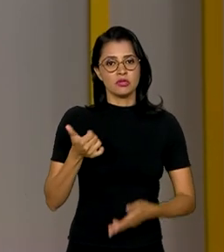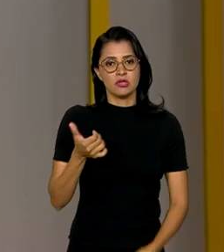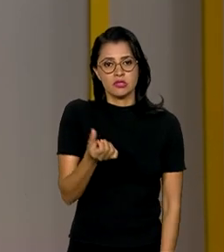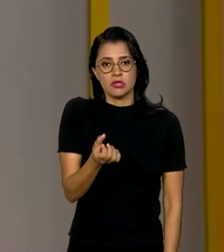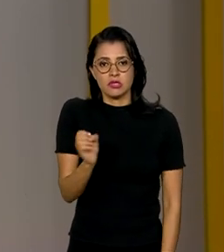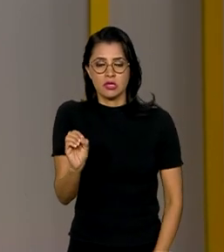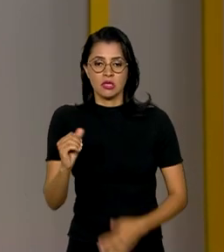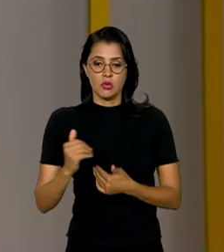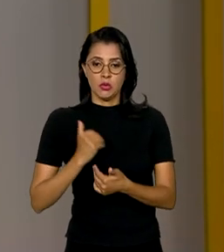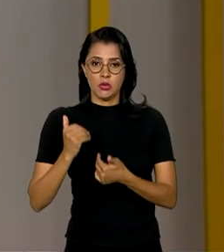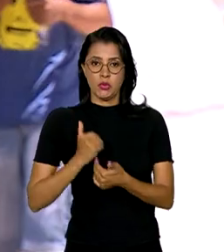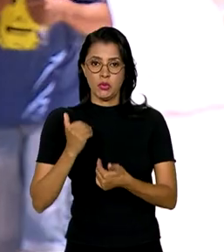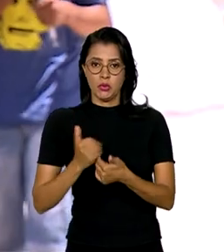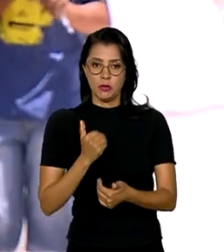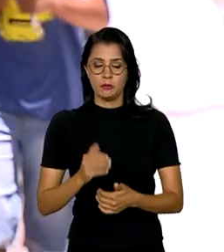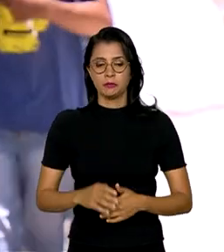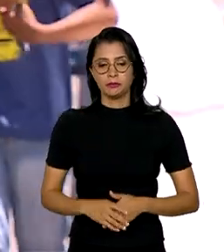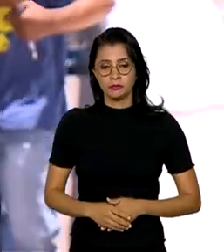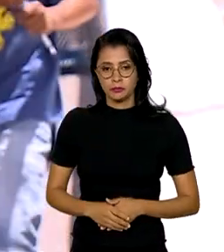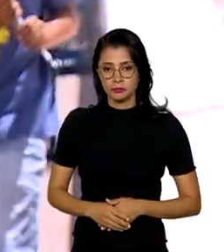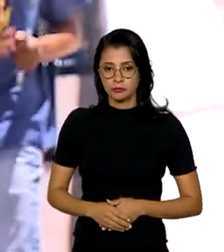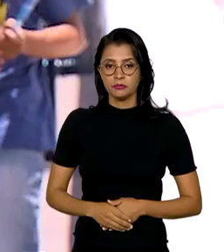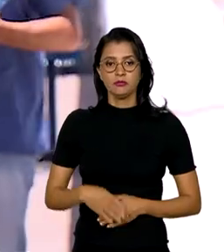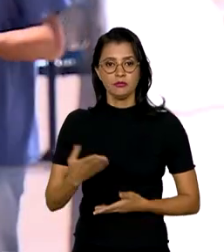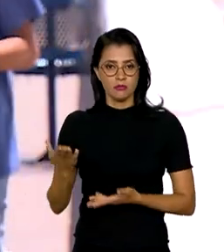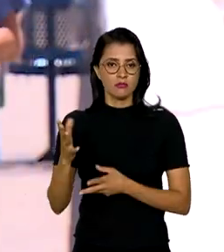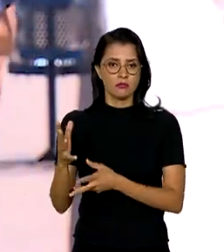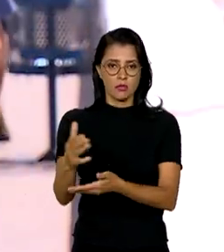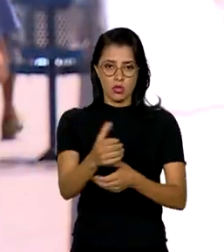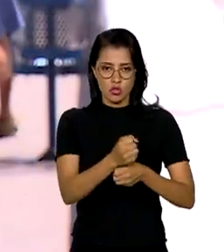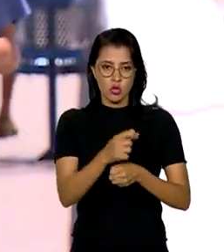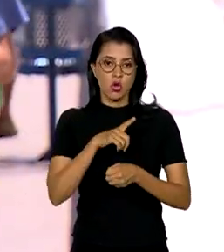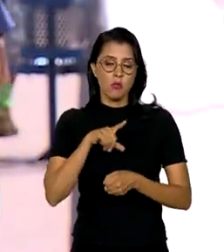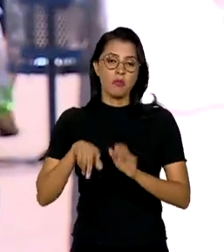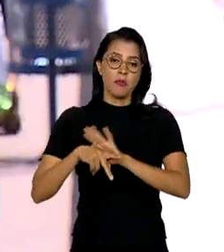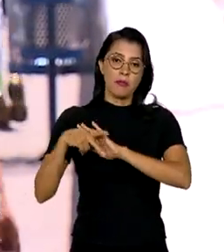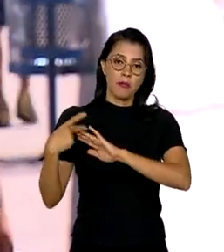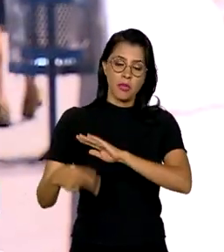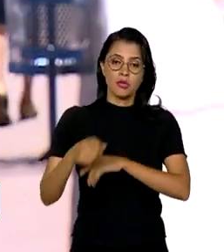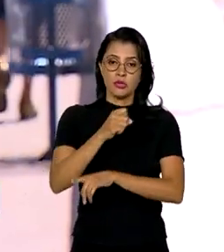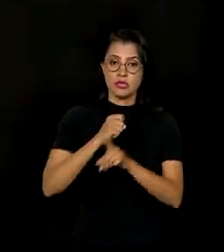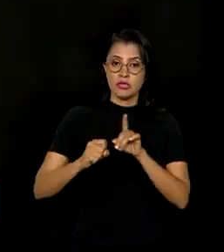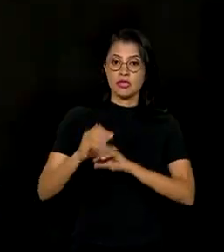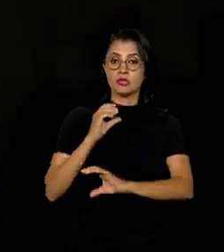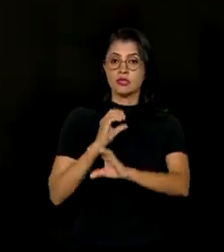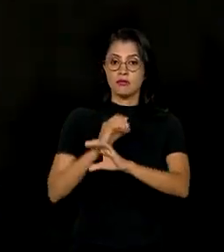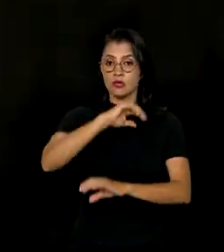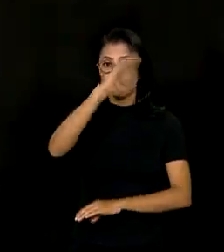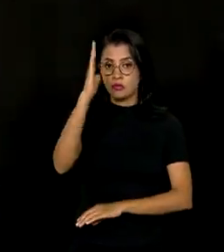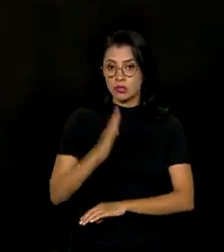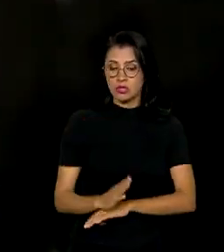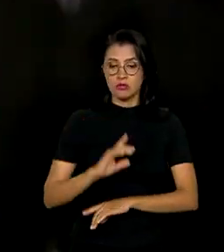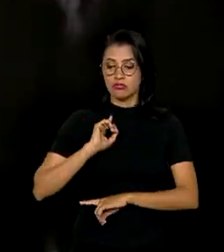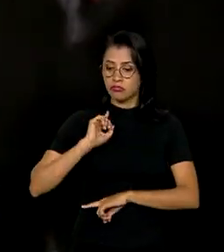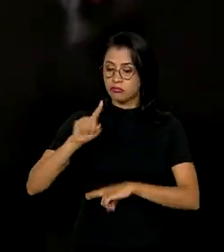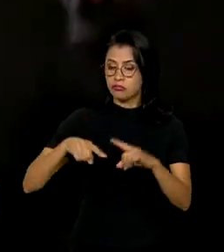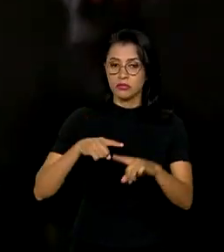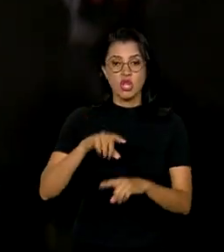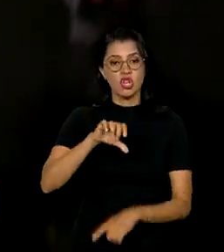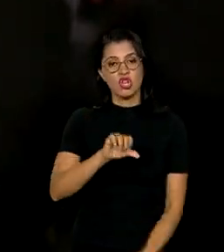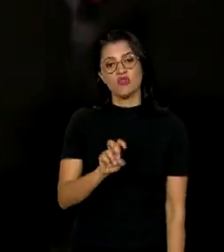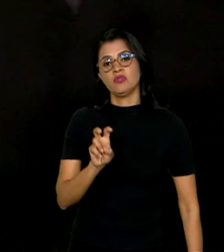recomendações. Segundo o levantamento feito pela sociedade civil, o Brasil não avançou em